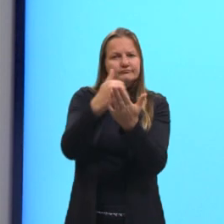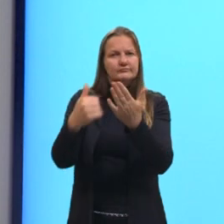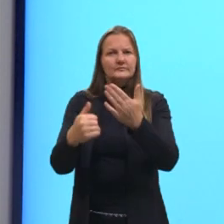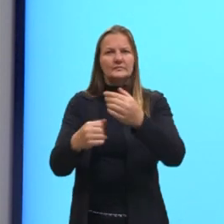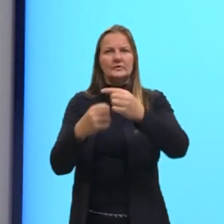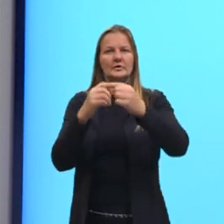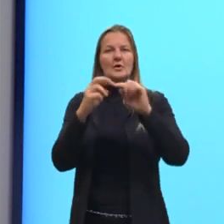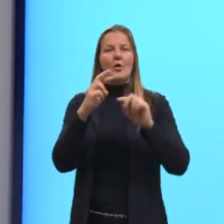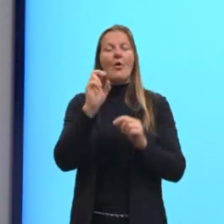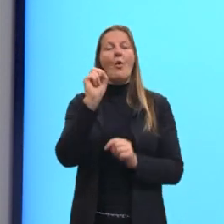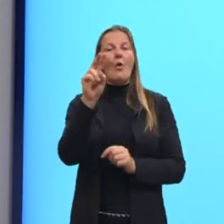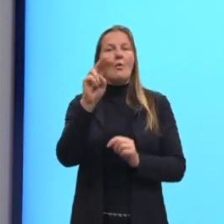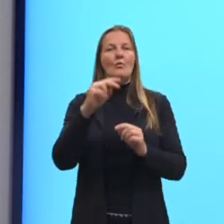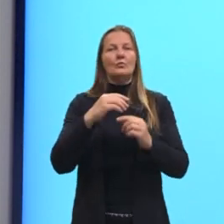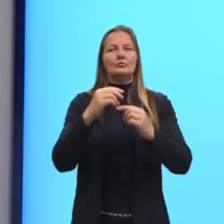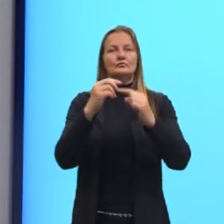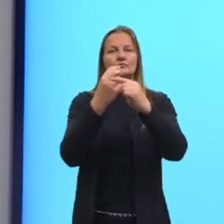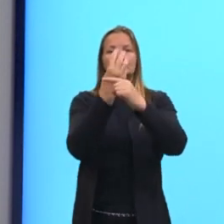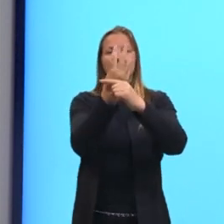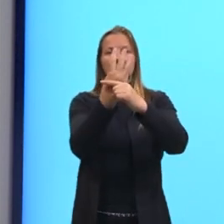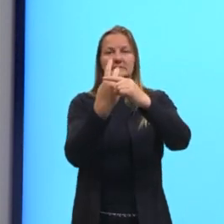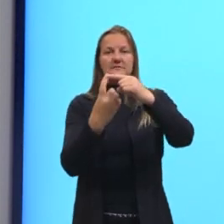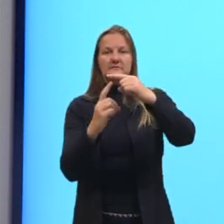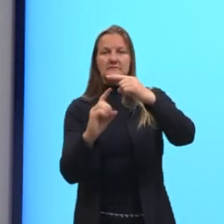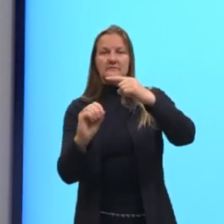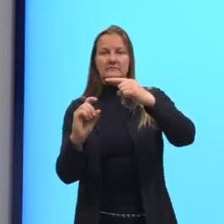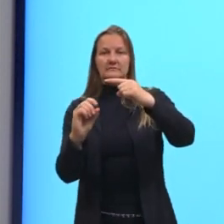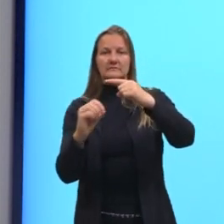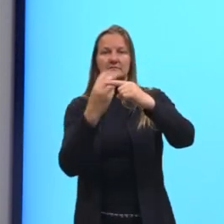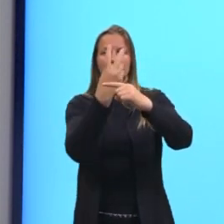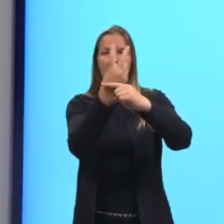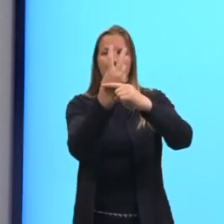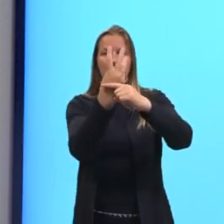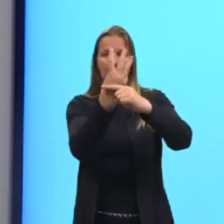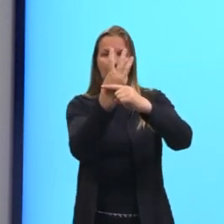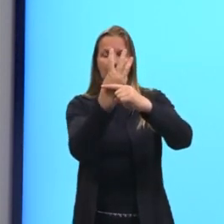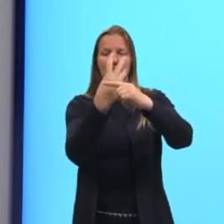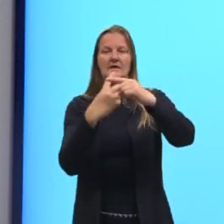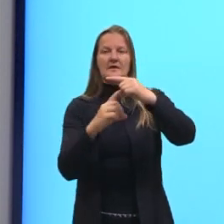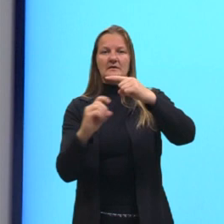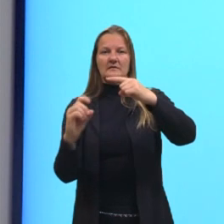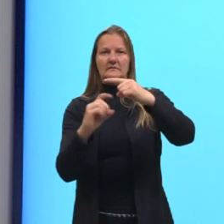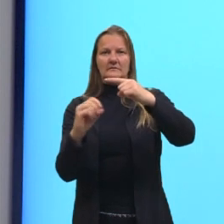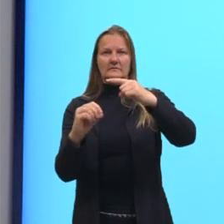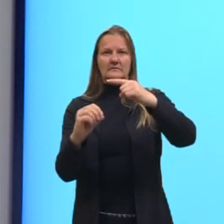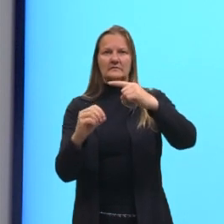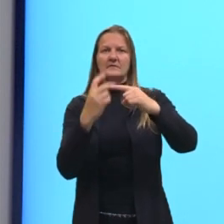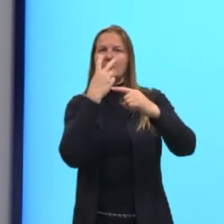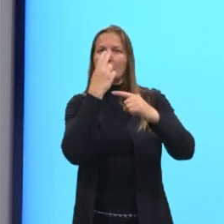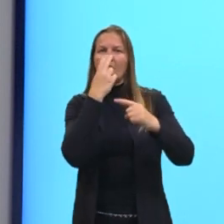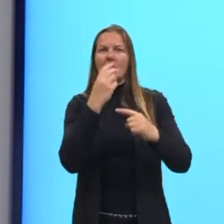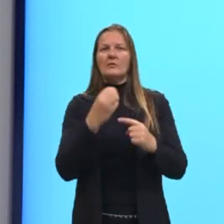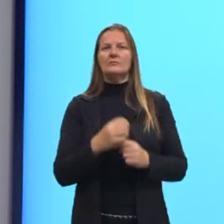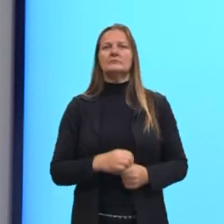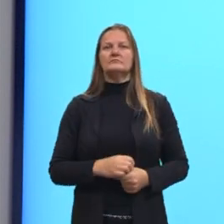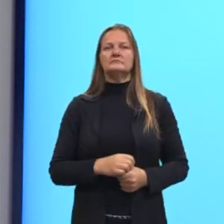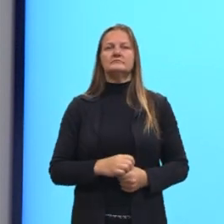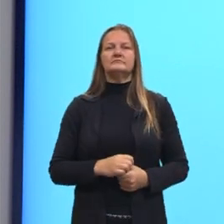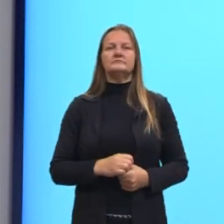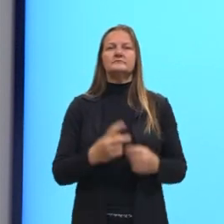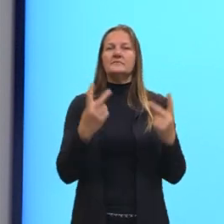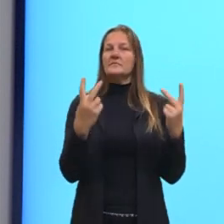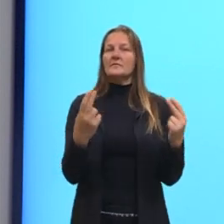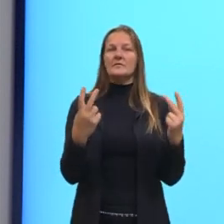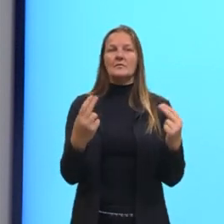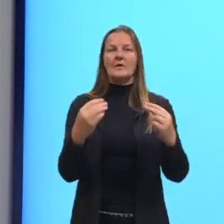essa divisão através de uma fração. Então, 3 dividido por 10 é igual a 3 décimos.